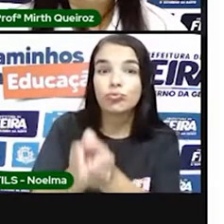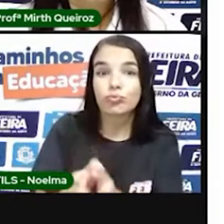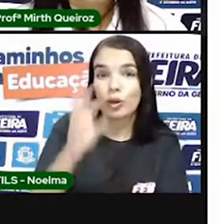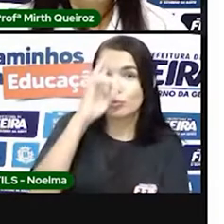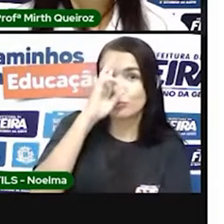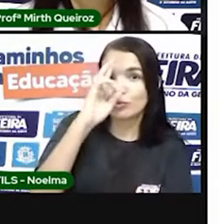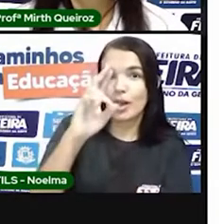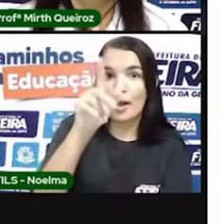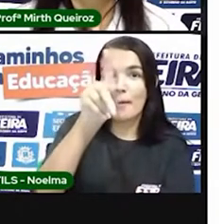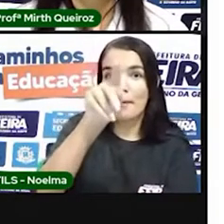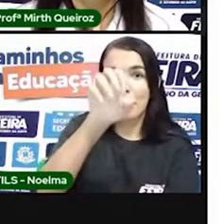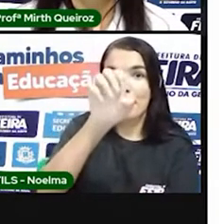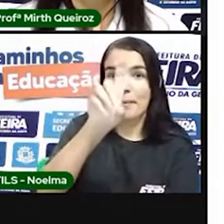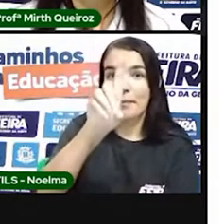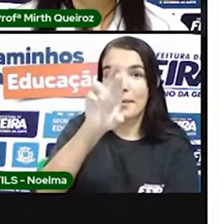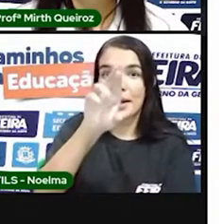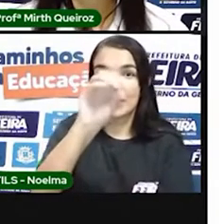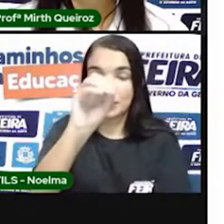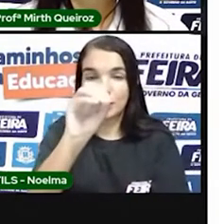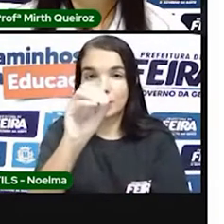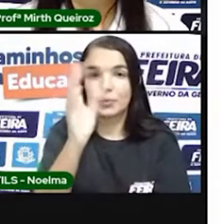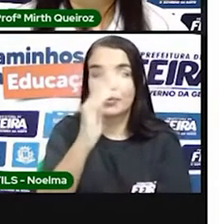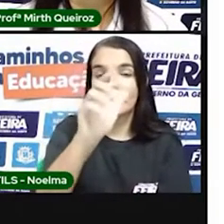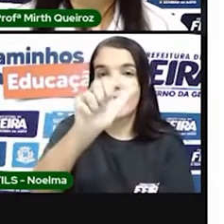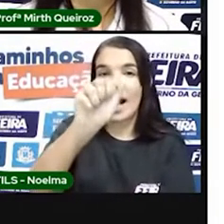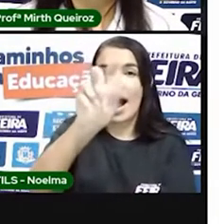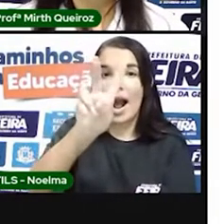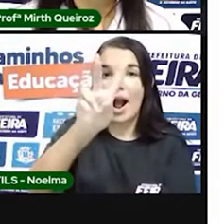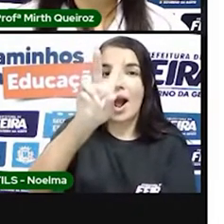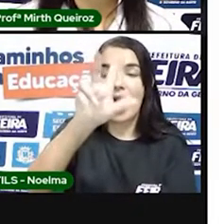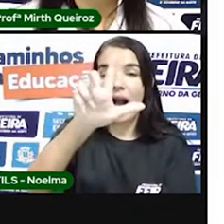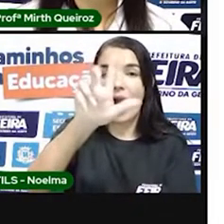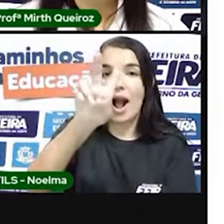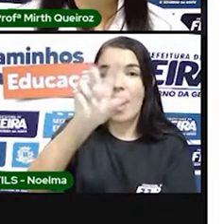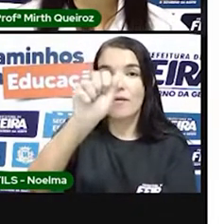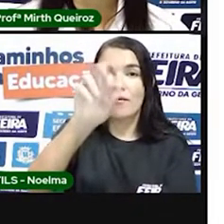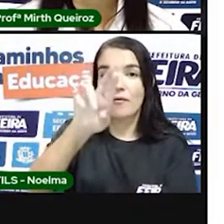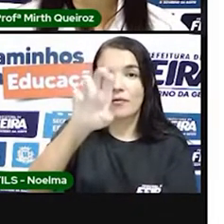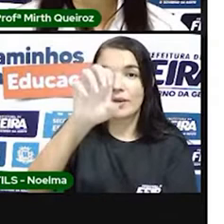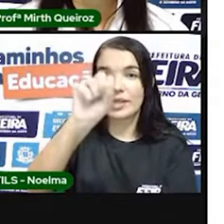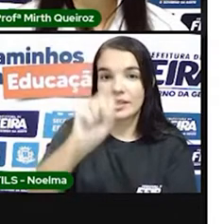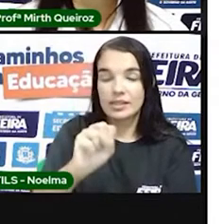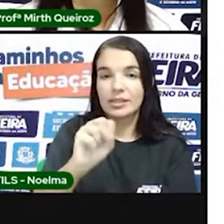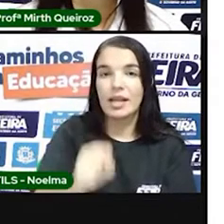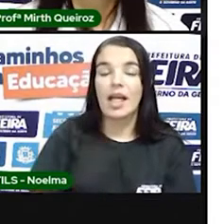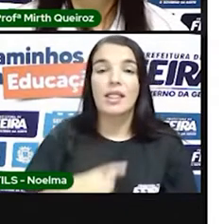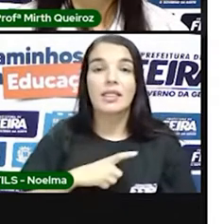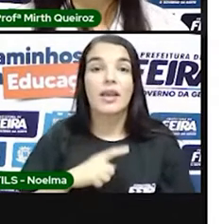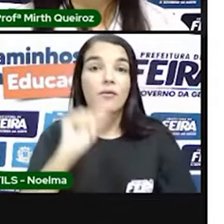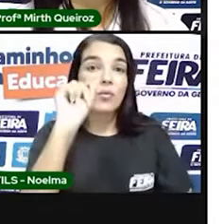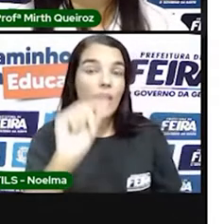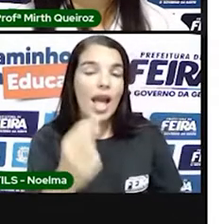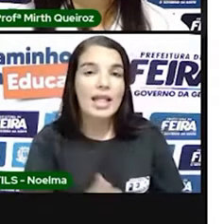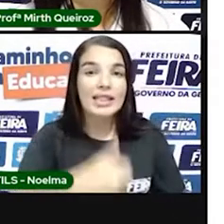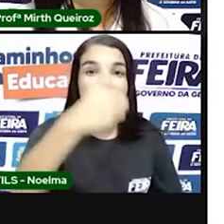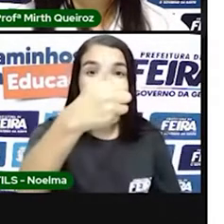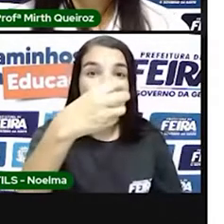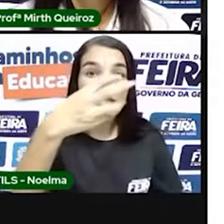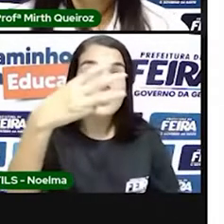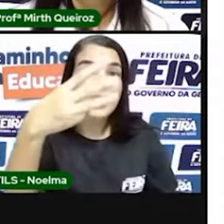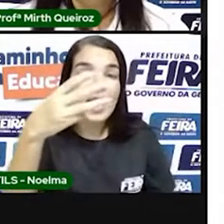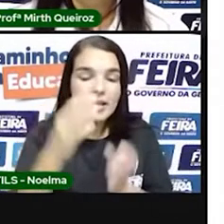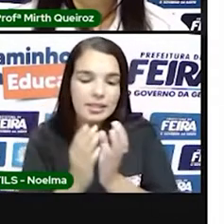Cabral. Ele comandou 13 caravelas que saíram de Lisboa no dia 9 de março de 1500